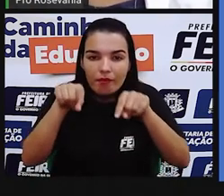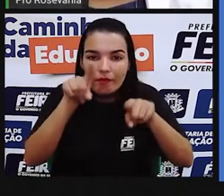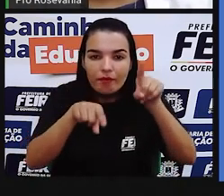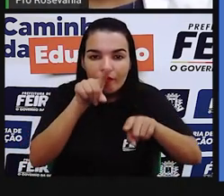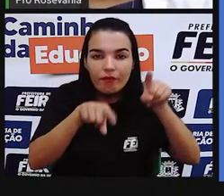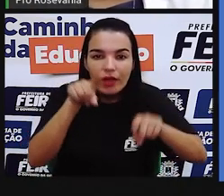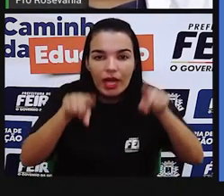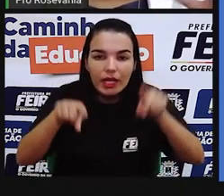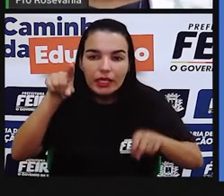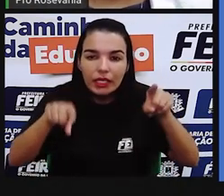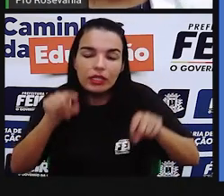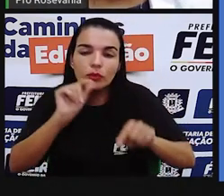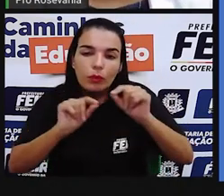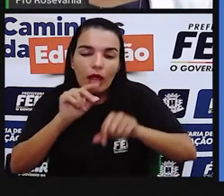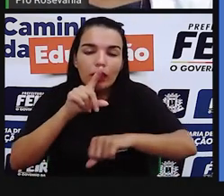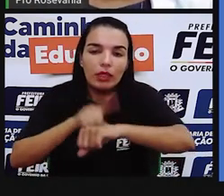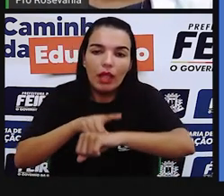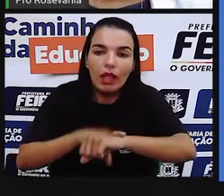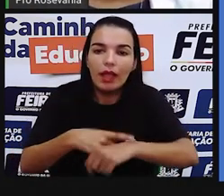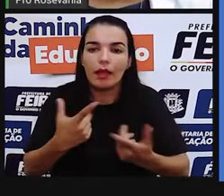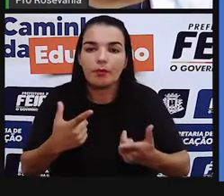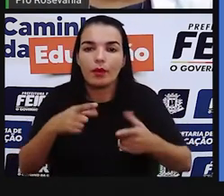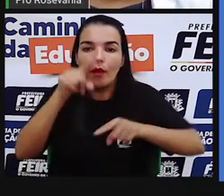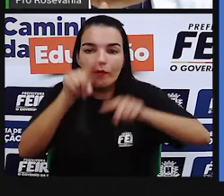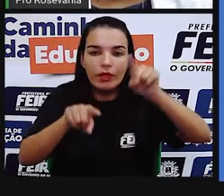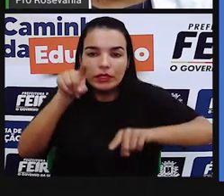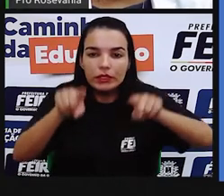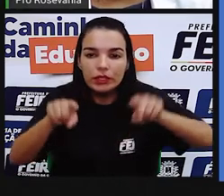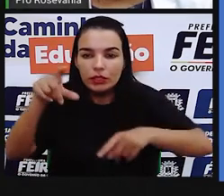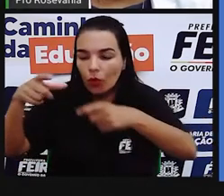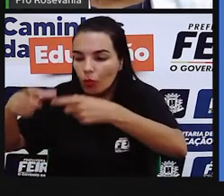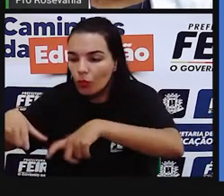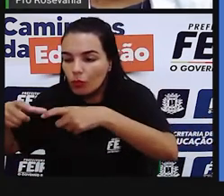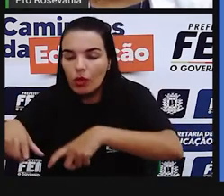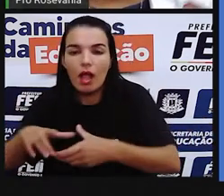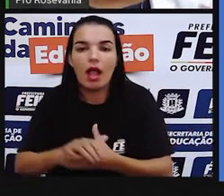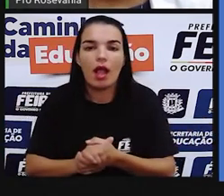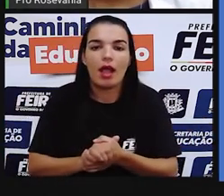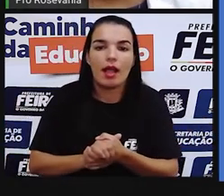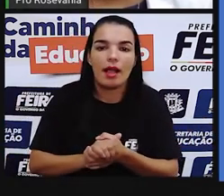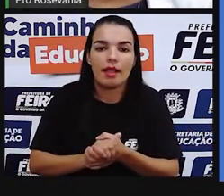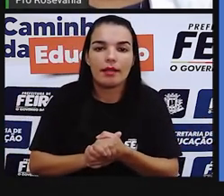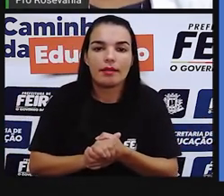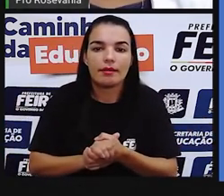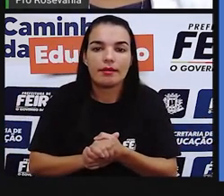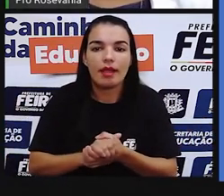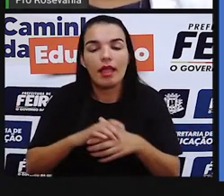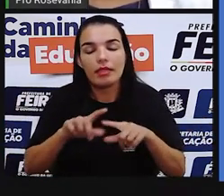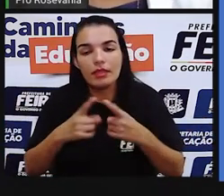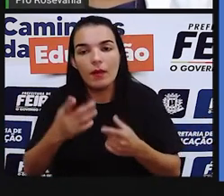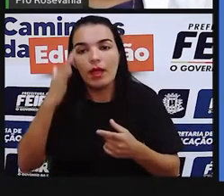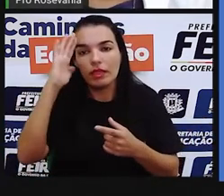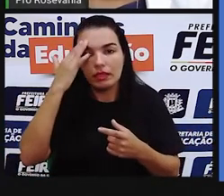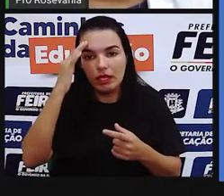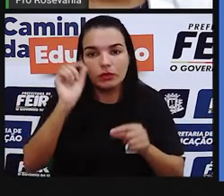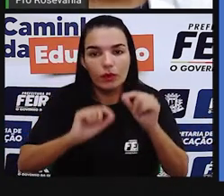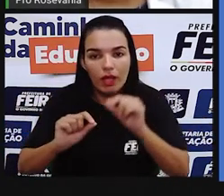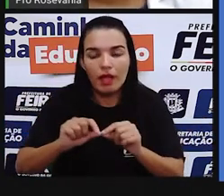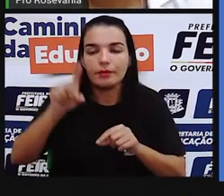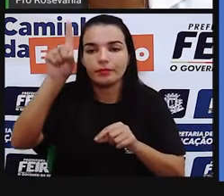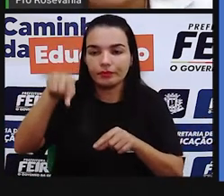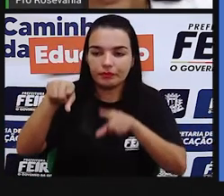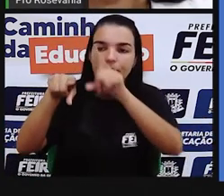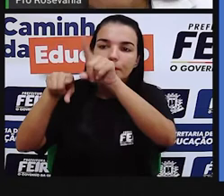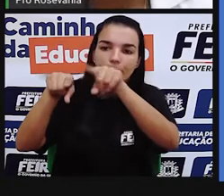relação ao tempo. Então, tudo isso vai sendo colocado e a gente entende como dados. E aí, vai a